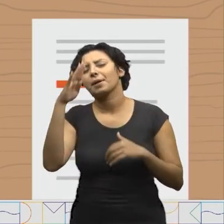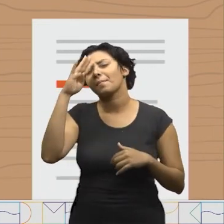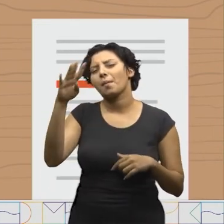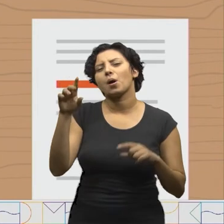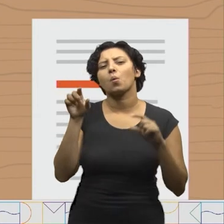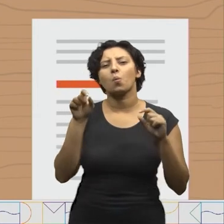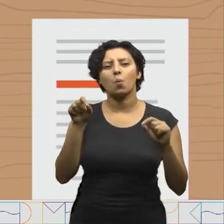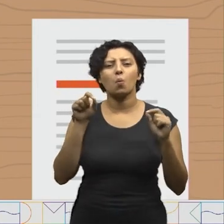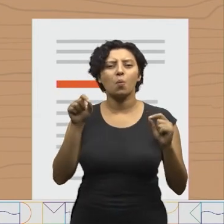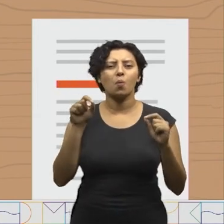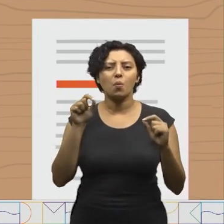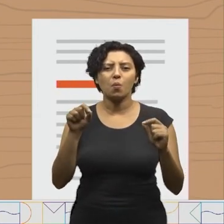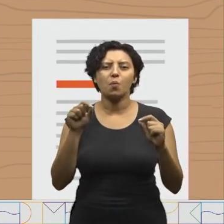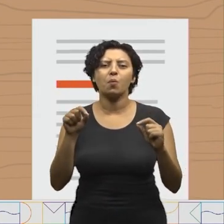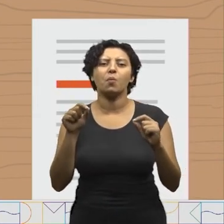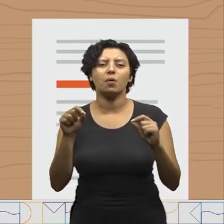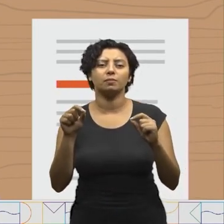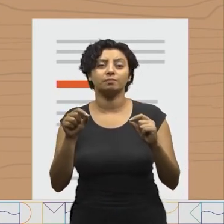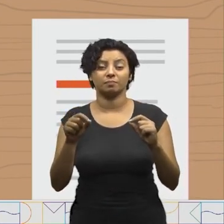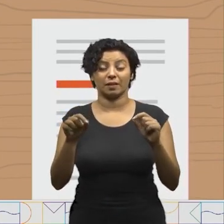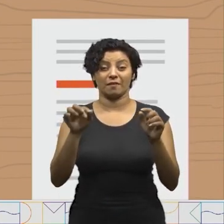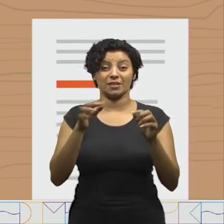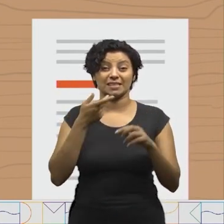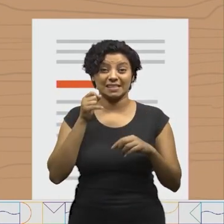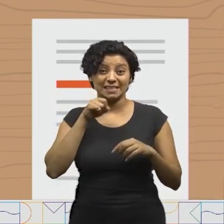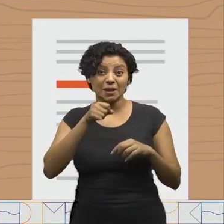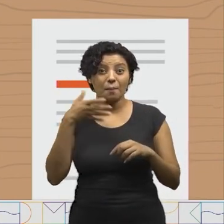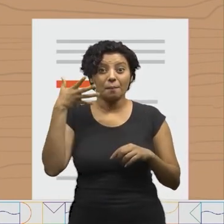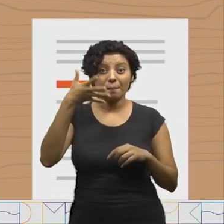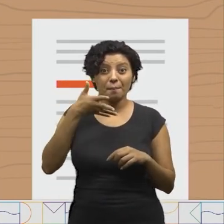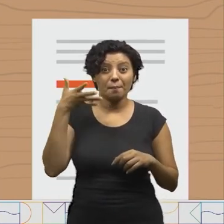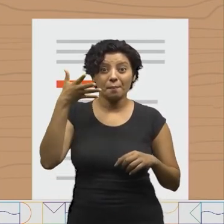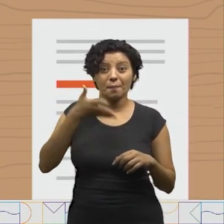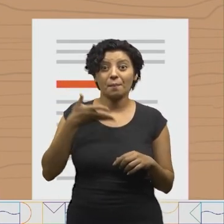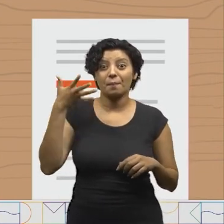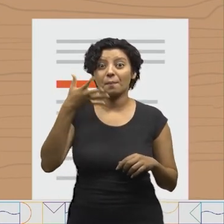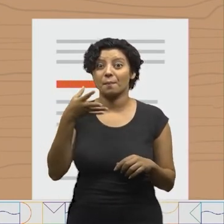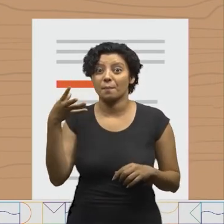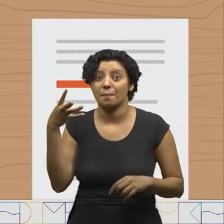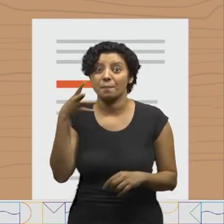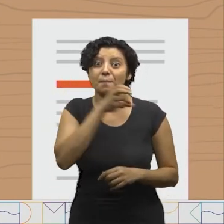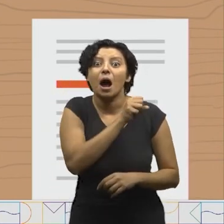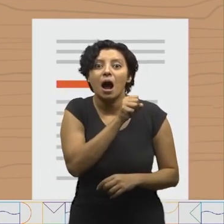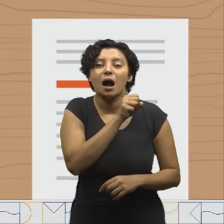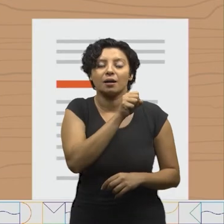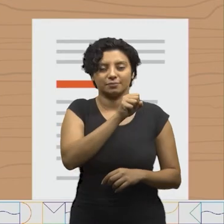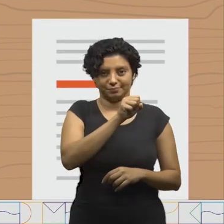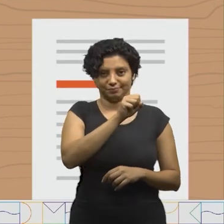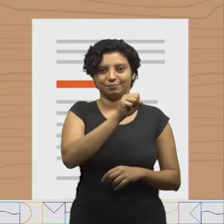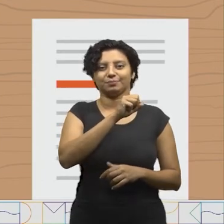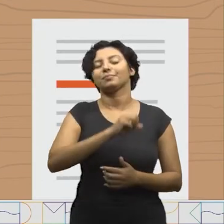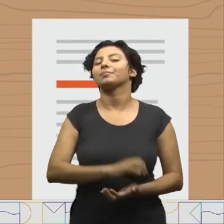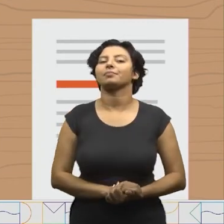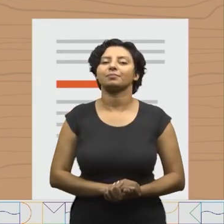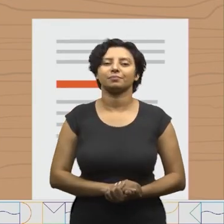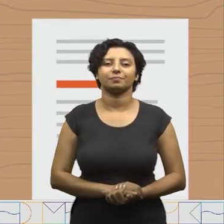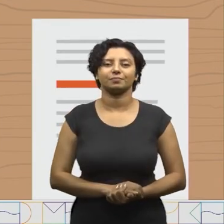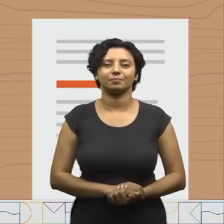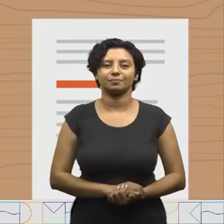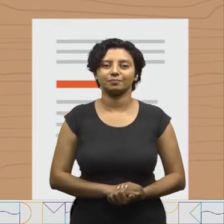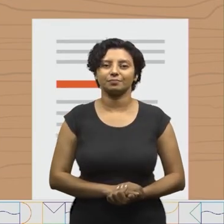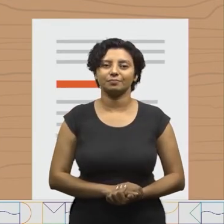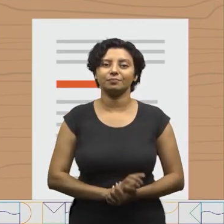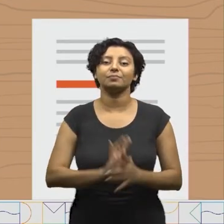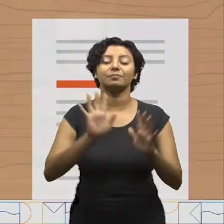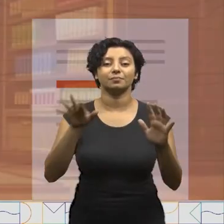principalmente quando faladas de modo rápido.